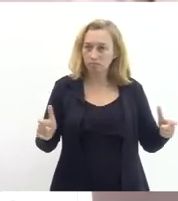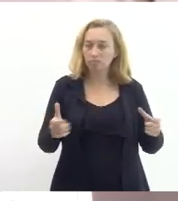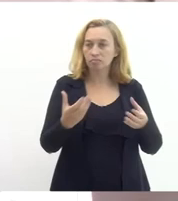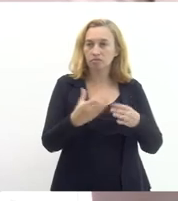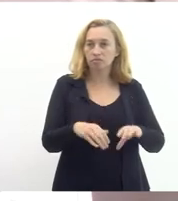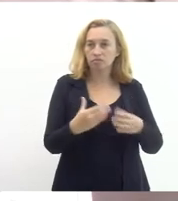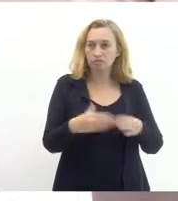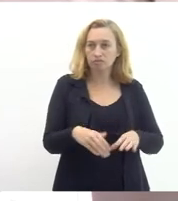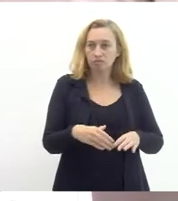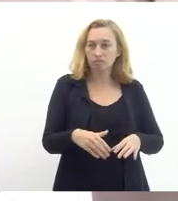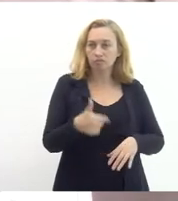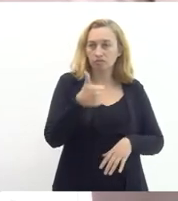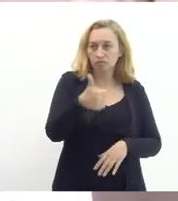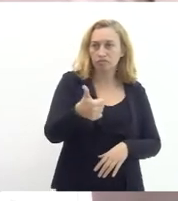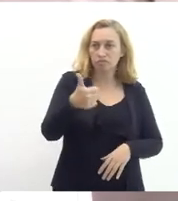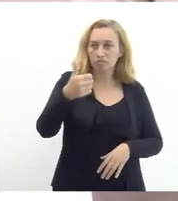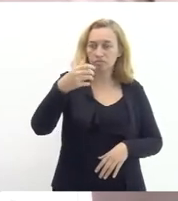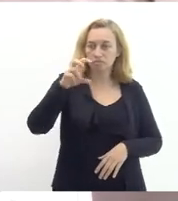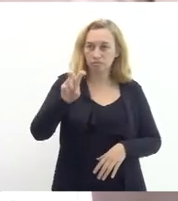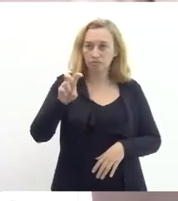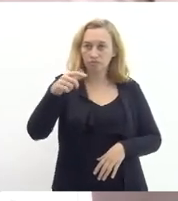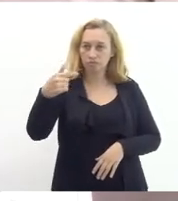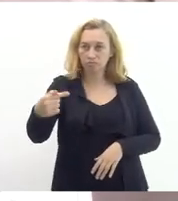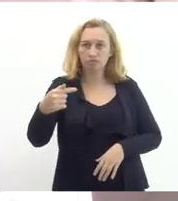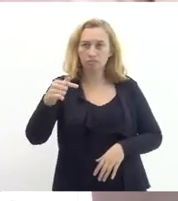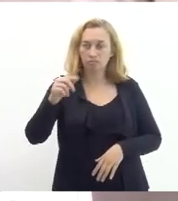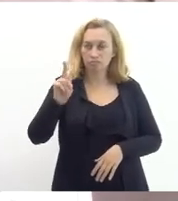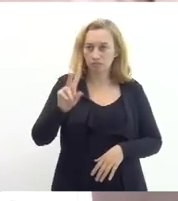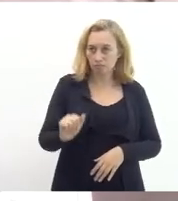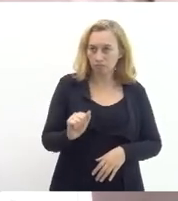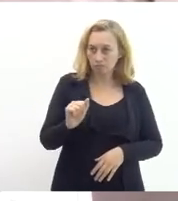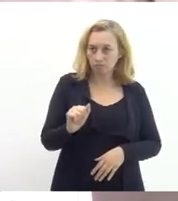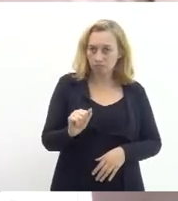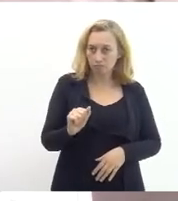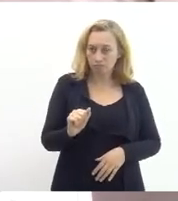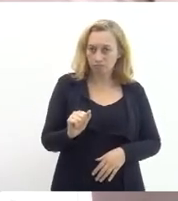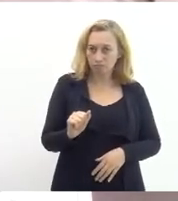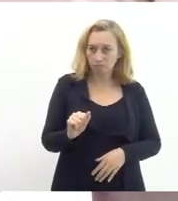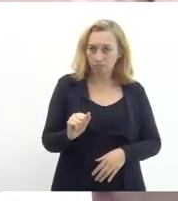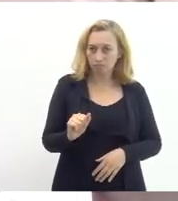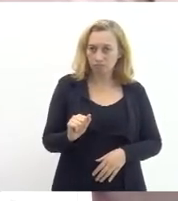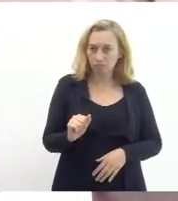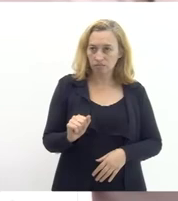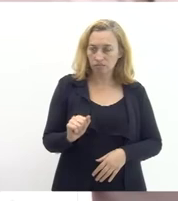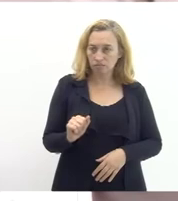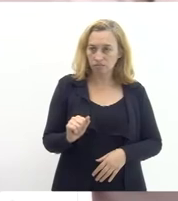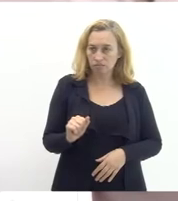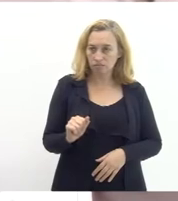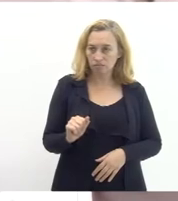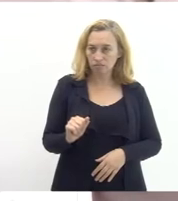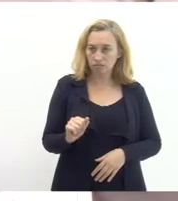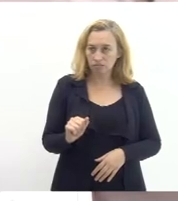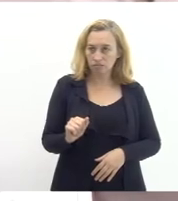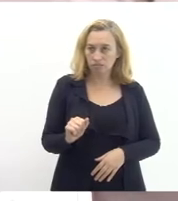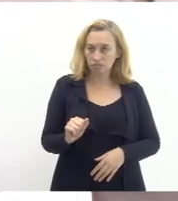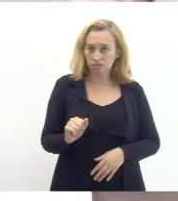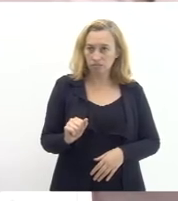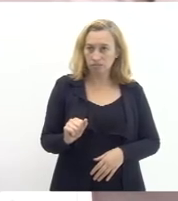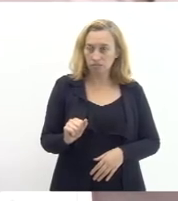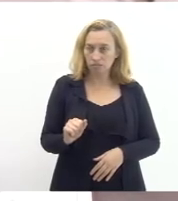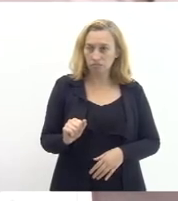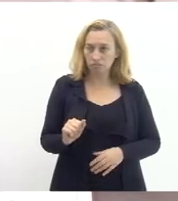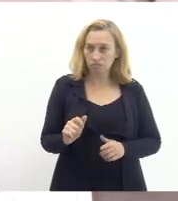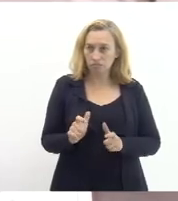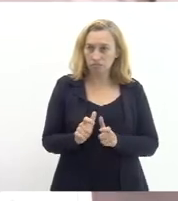257 vagas e na verdade são 257 vagas num leque muito grande